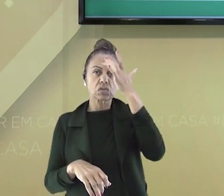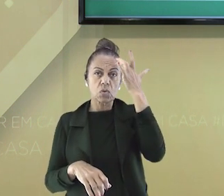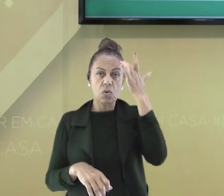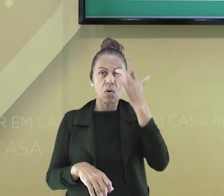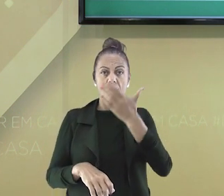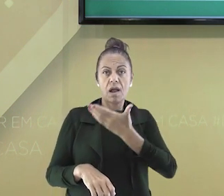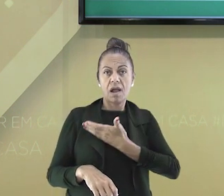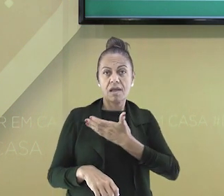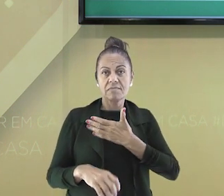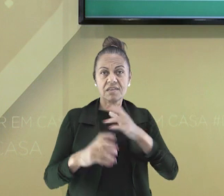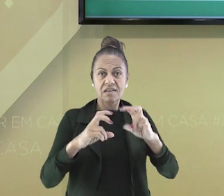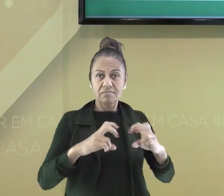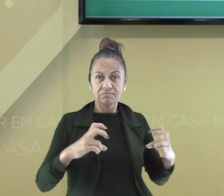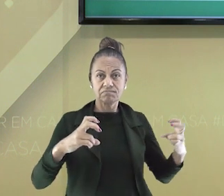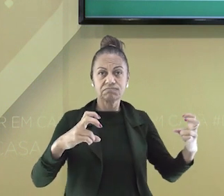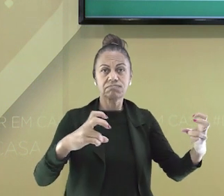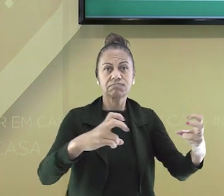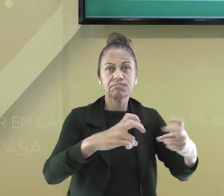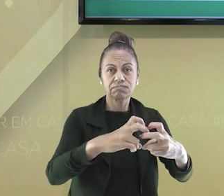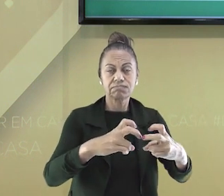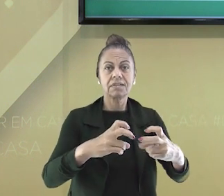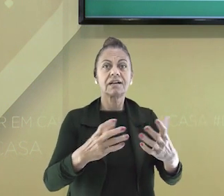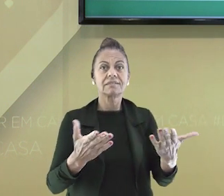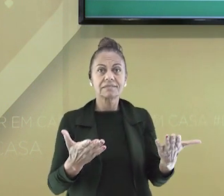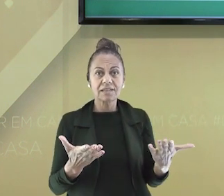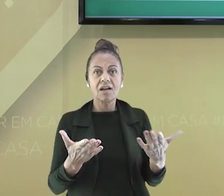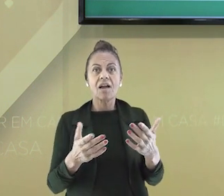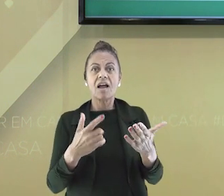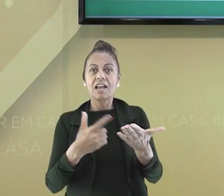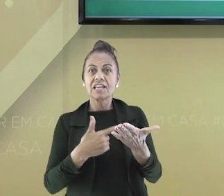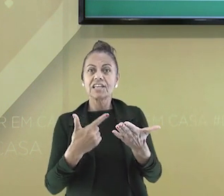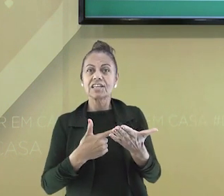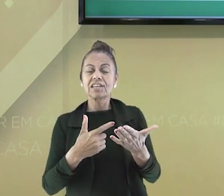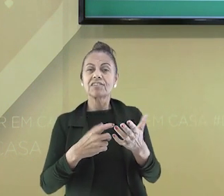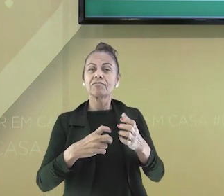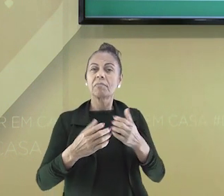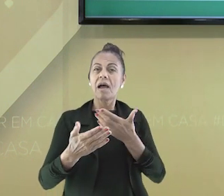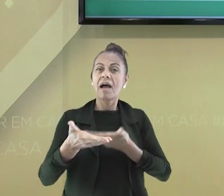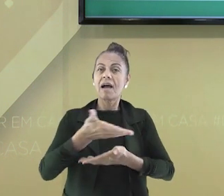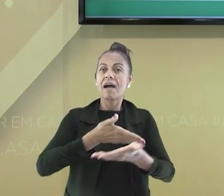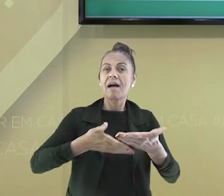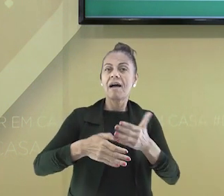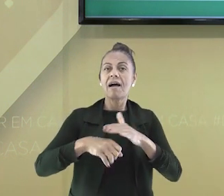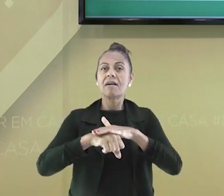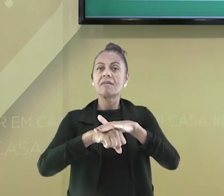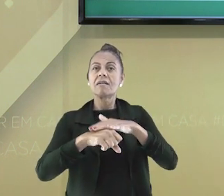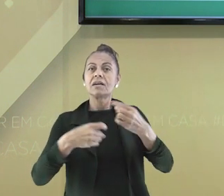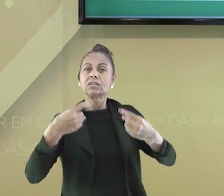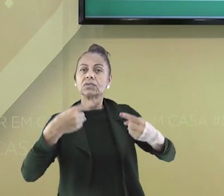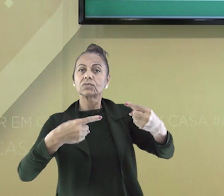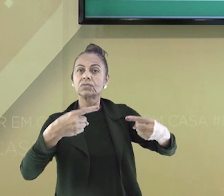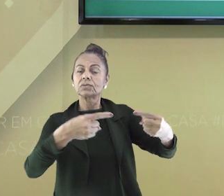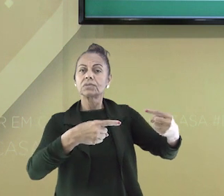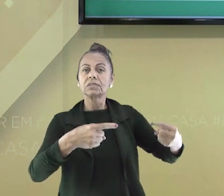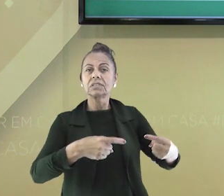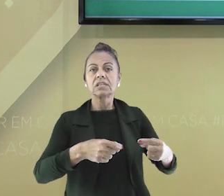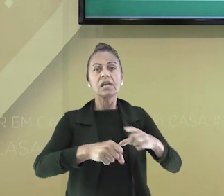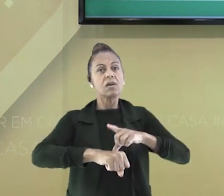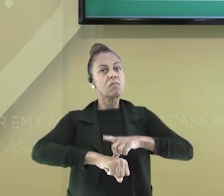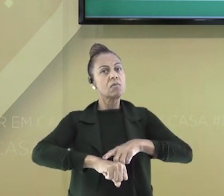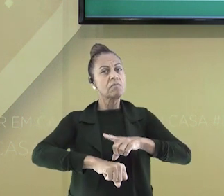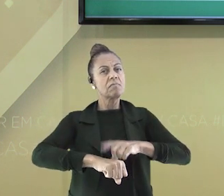uma roda de conversa com amigos, essa prática é muito usada pelos professores na escola. Esses momentos são